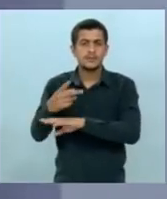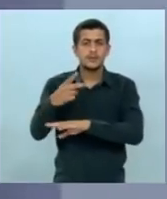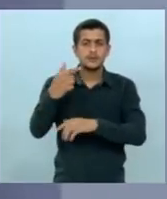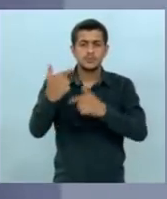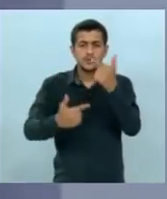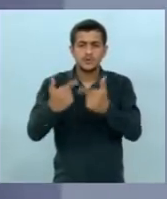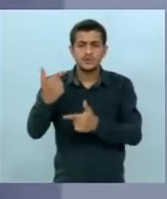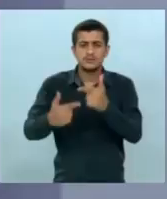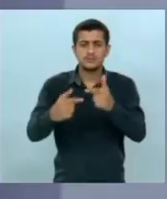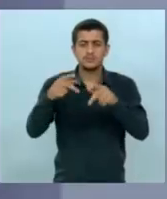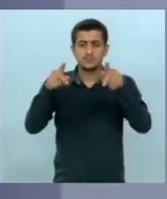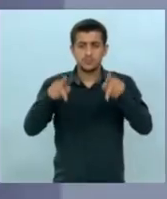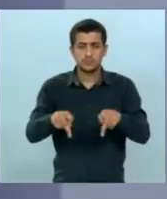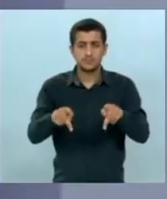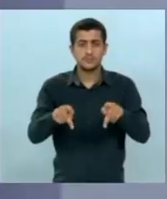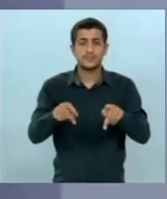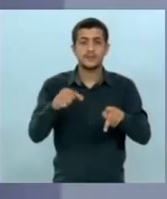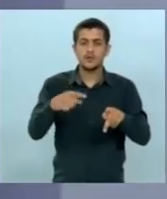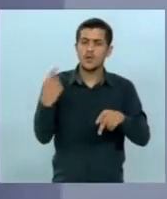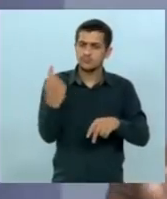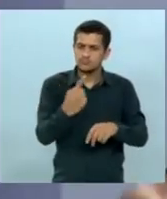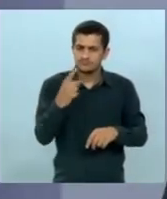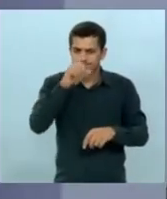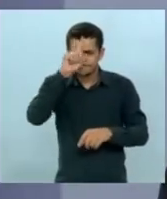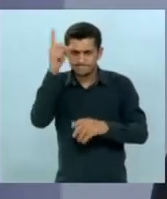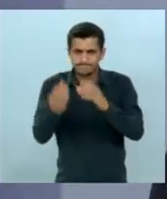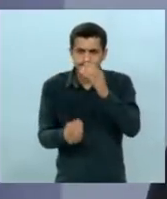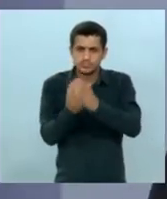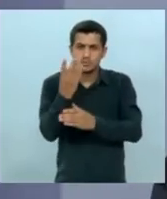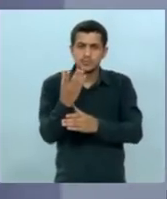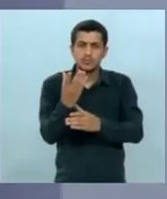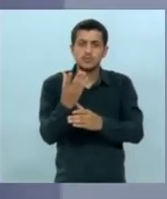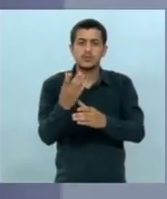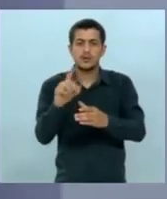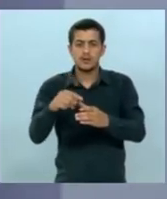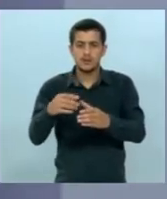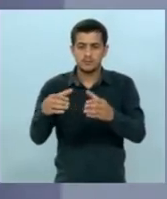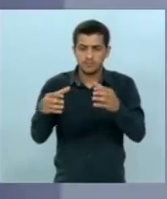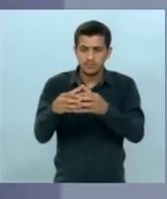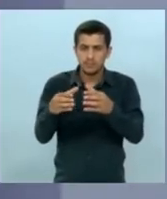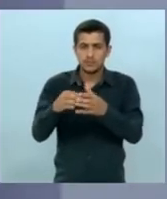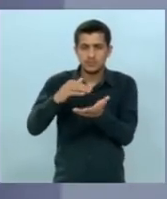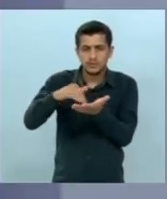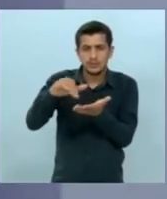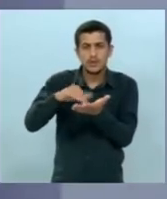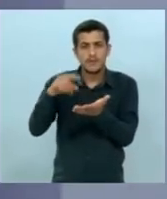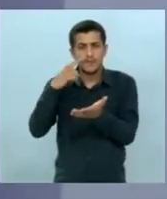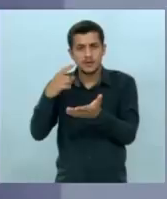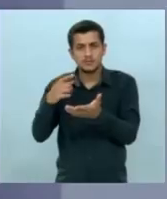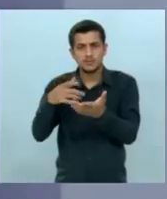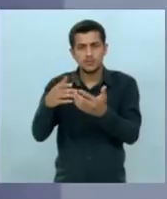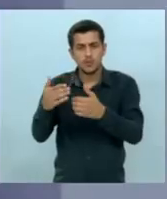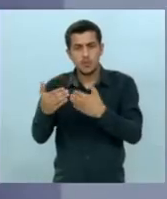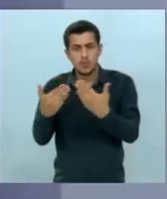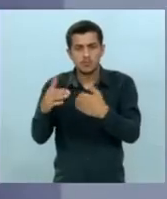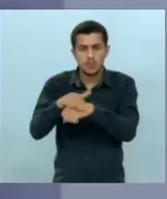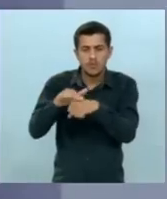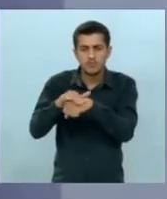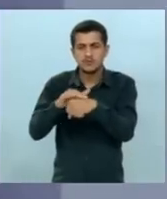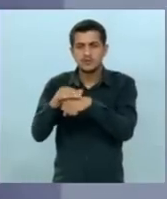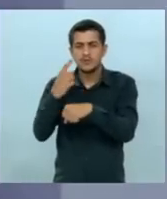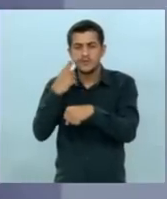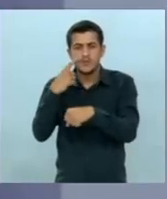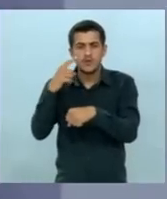Criamos uma subsecretaria que todas as etnias têm assento lá para discutir os avanços que eles querem. Ouvir das